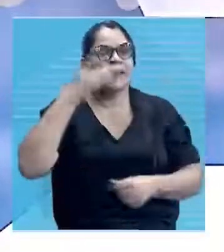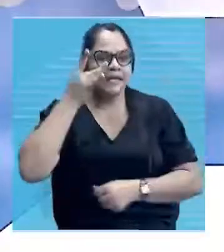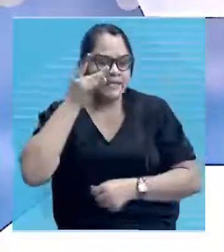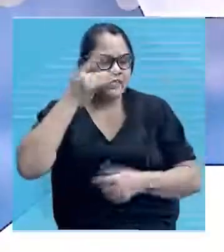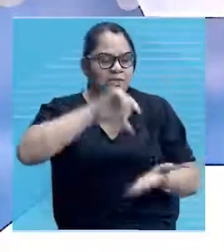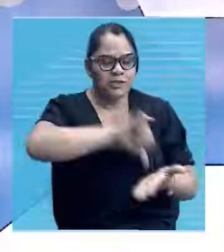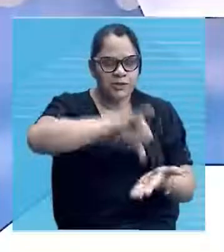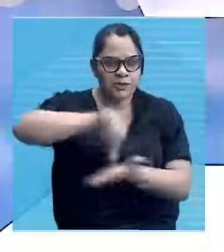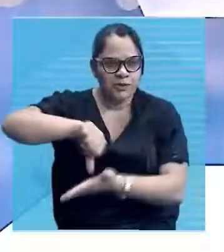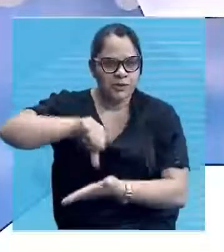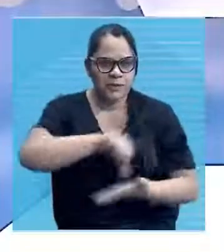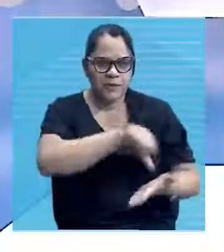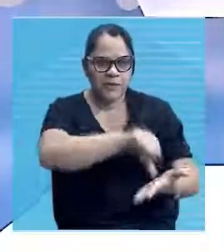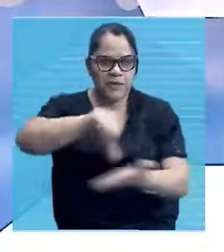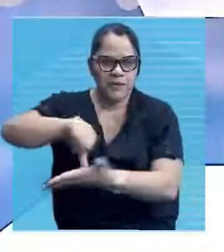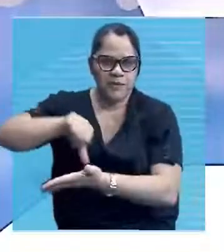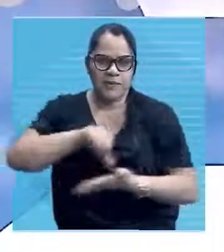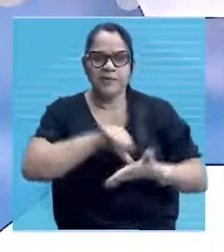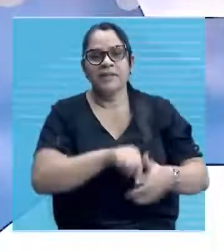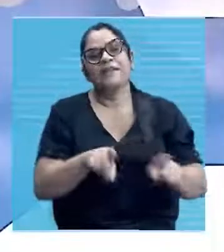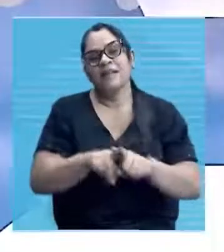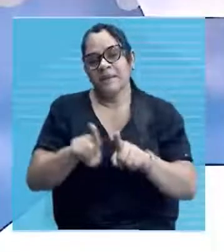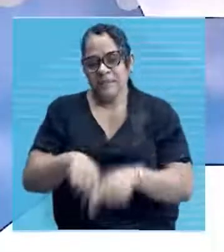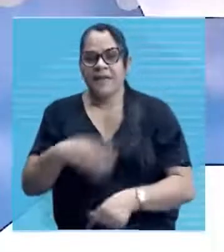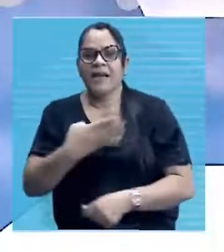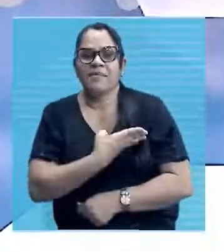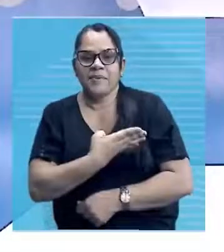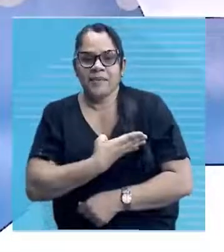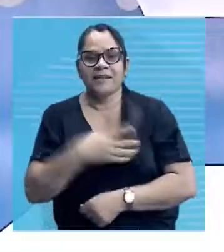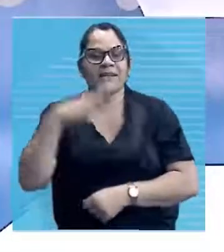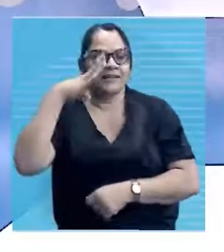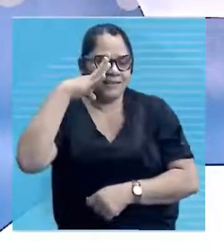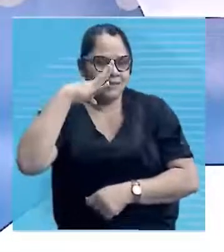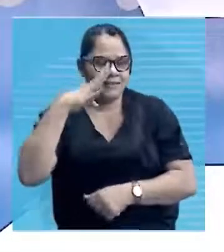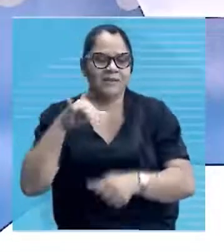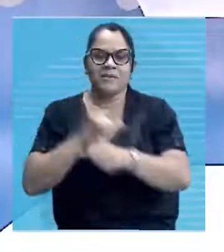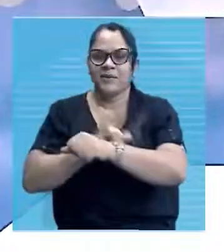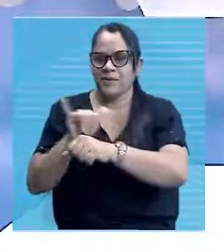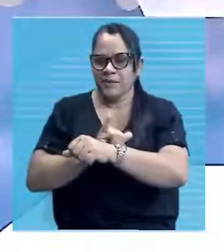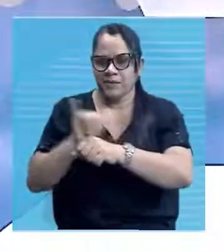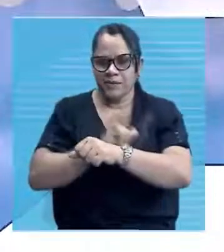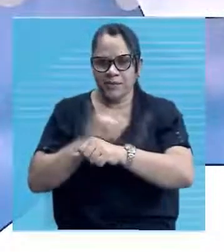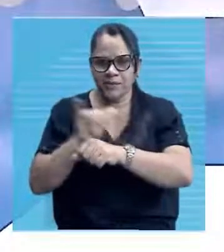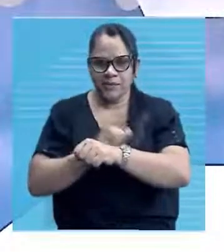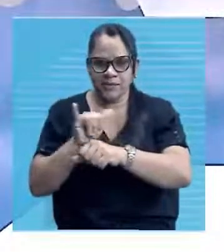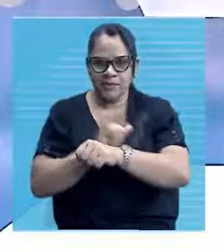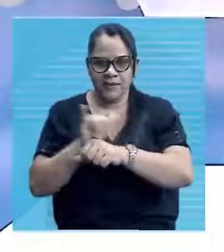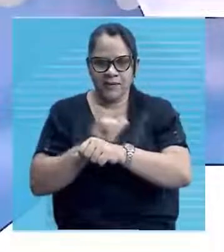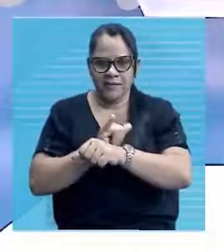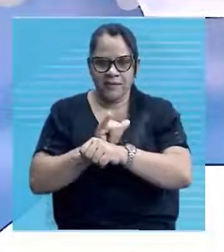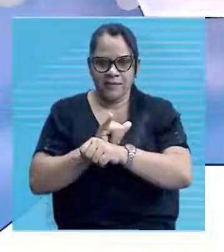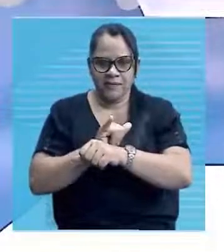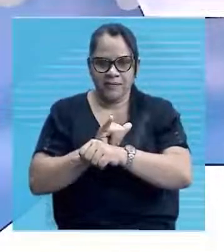conectados, assim como os nossos amigos que estão nos assistindo aí pelo YouTube. Coloca aí a nossa lista